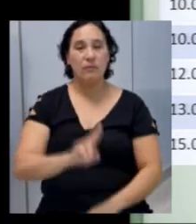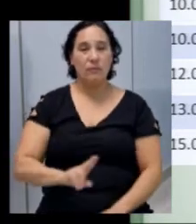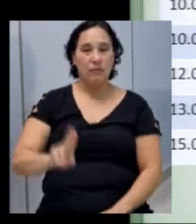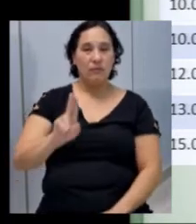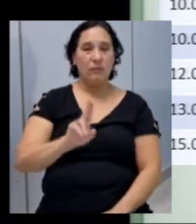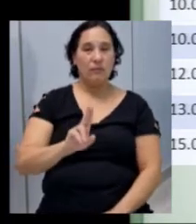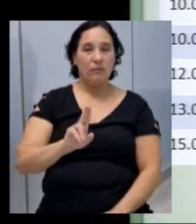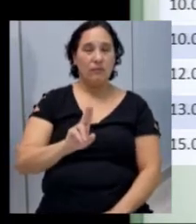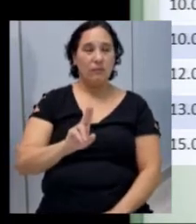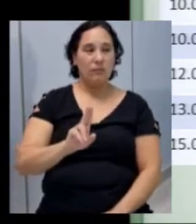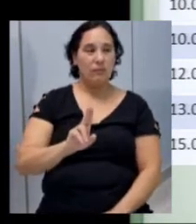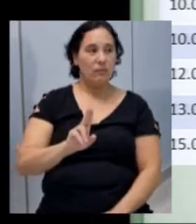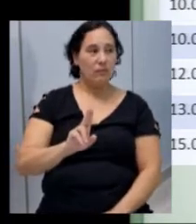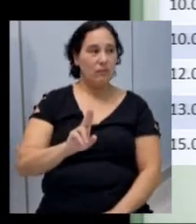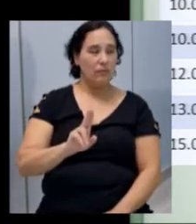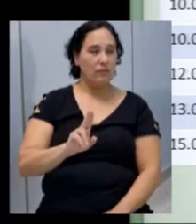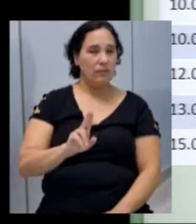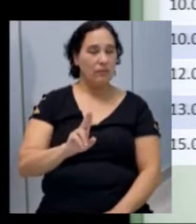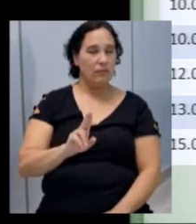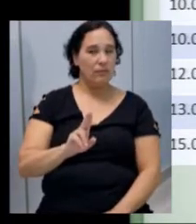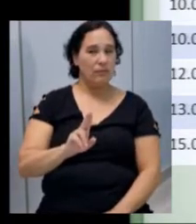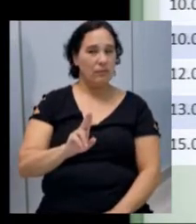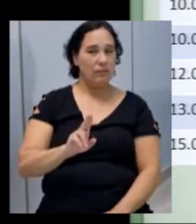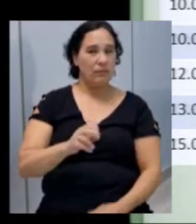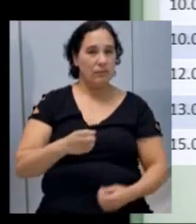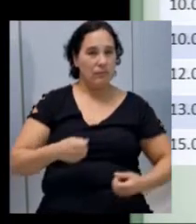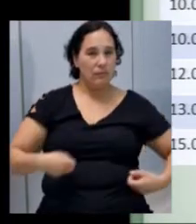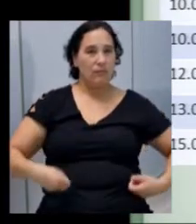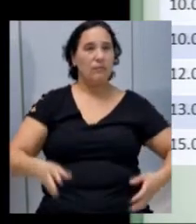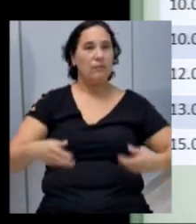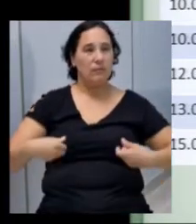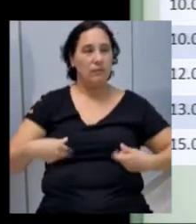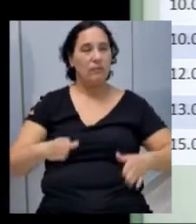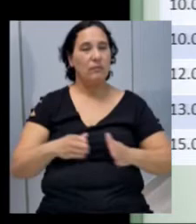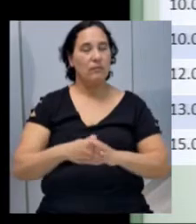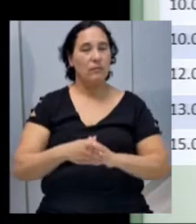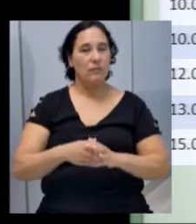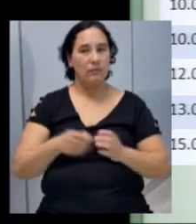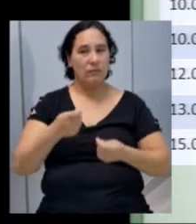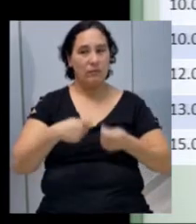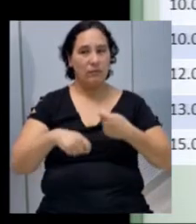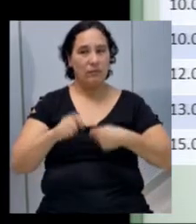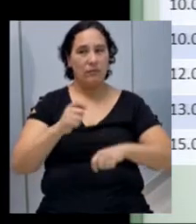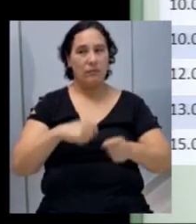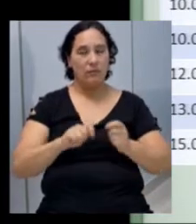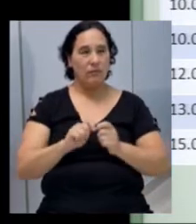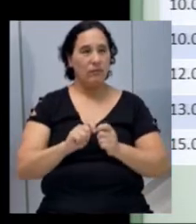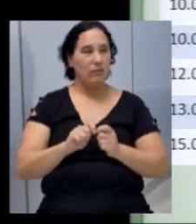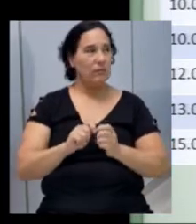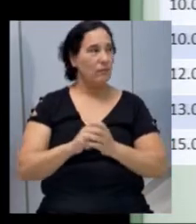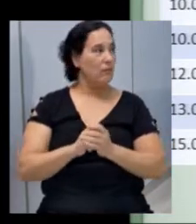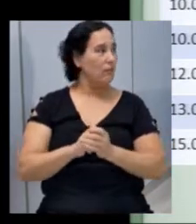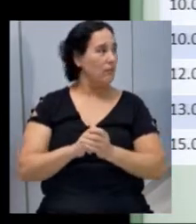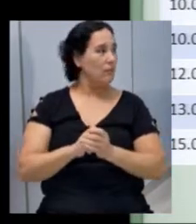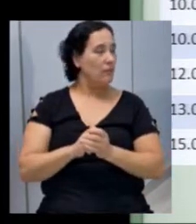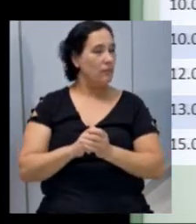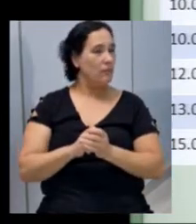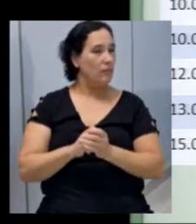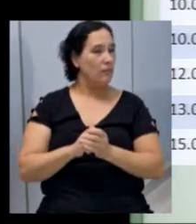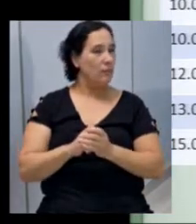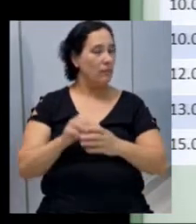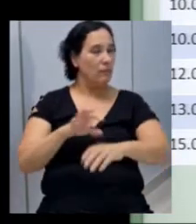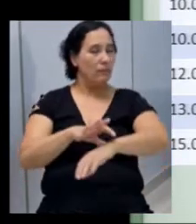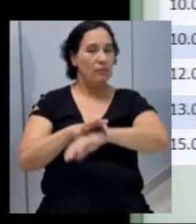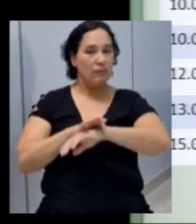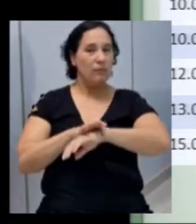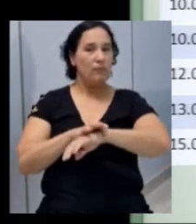para fins de contabilização dessas despesas todas. Então, administração, gestão administrativa superior, segurança